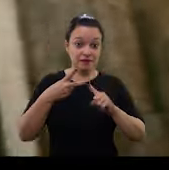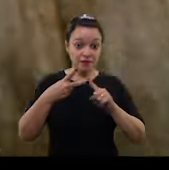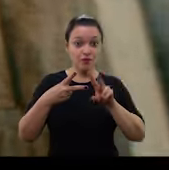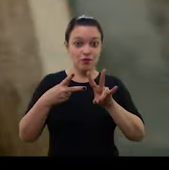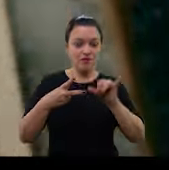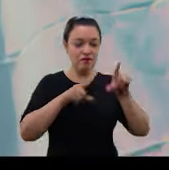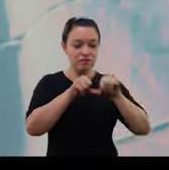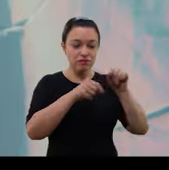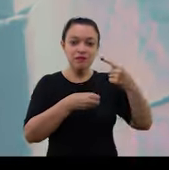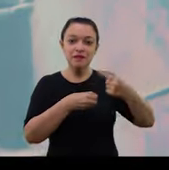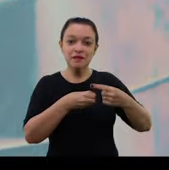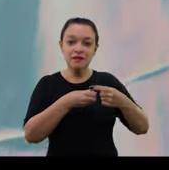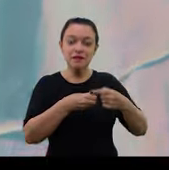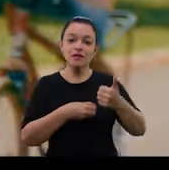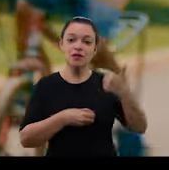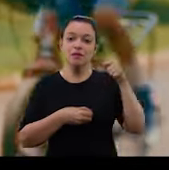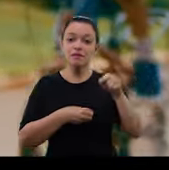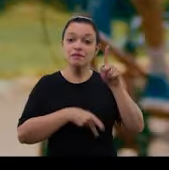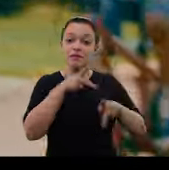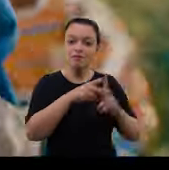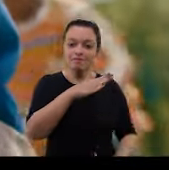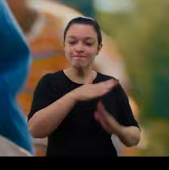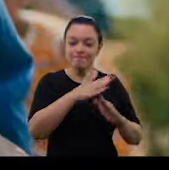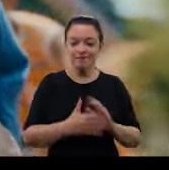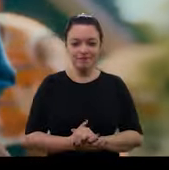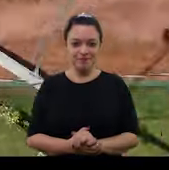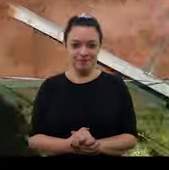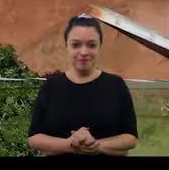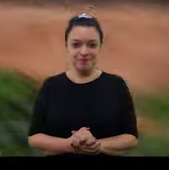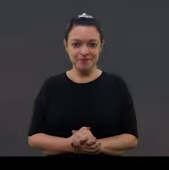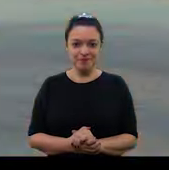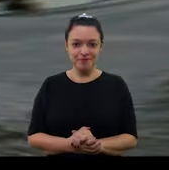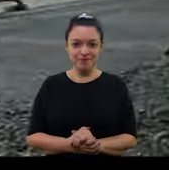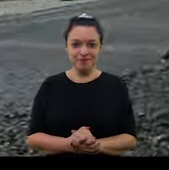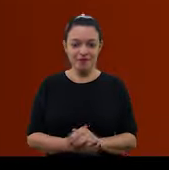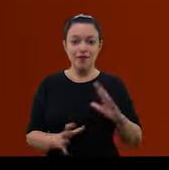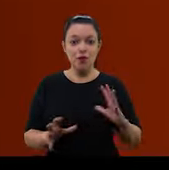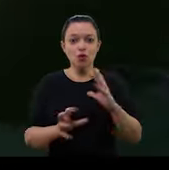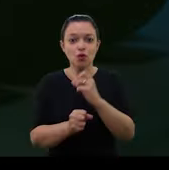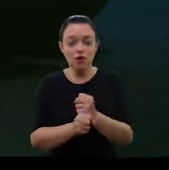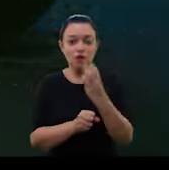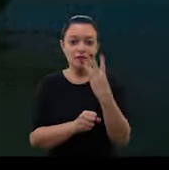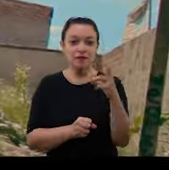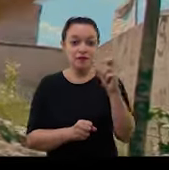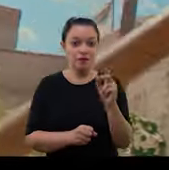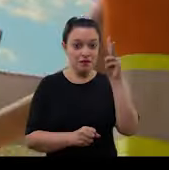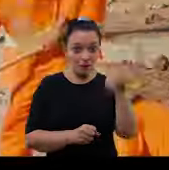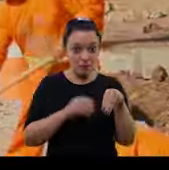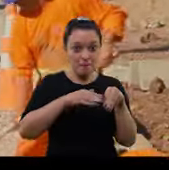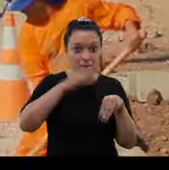fase do programa, será a vez dos municípios com até 12 mil habitantes. Serão mais de 350